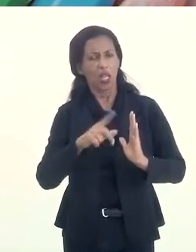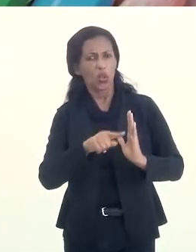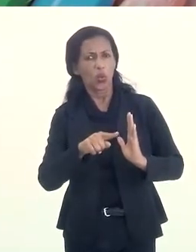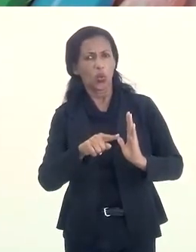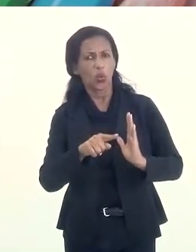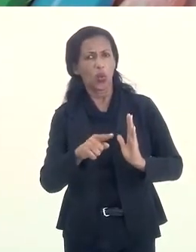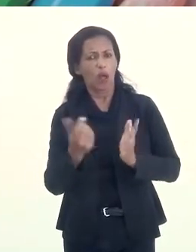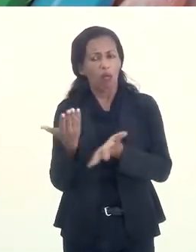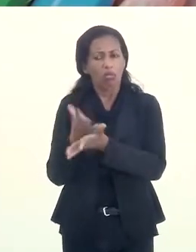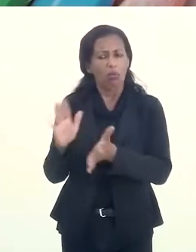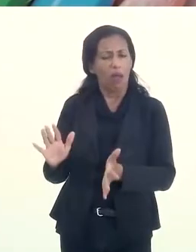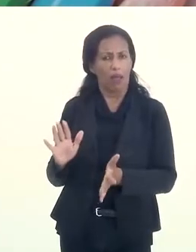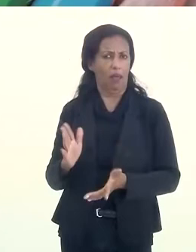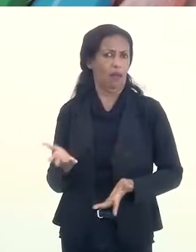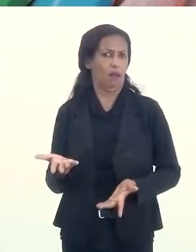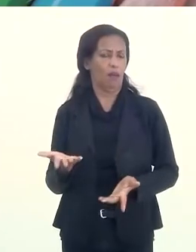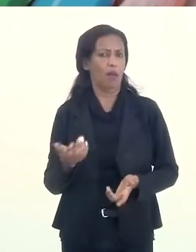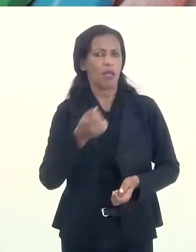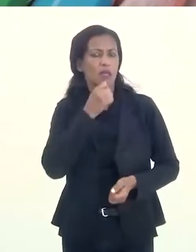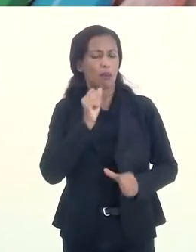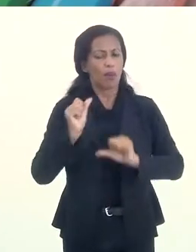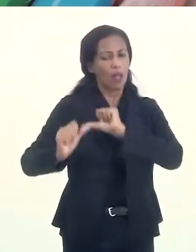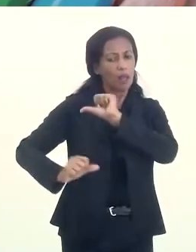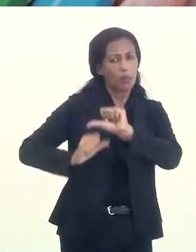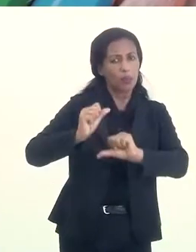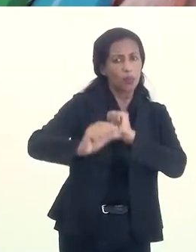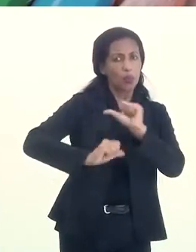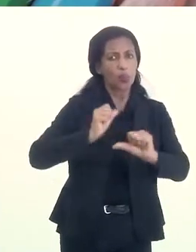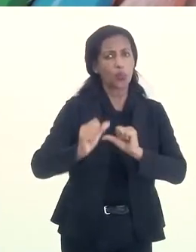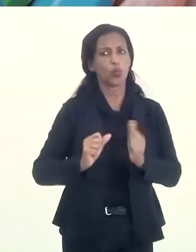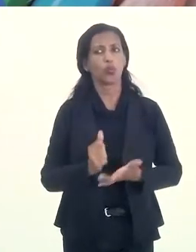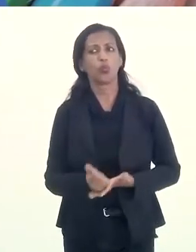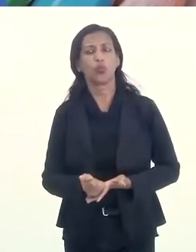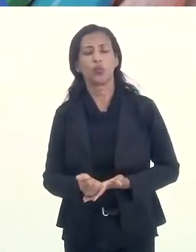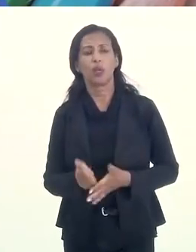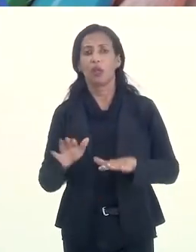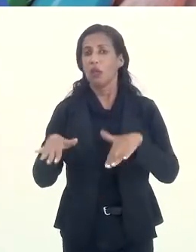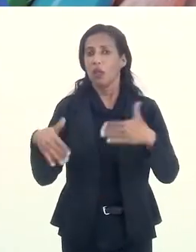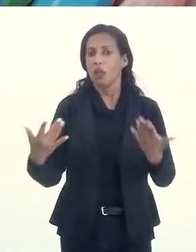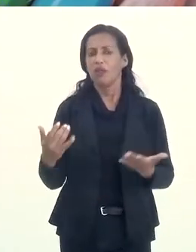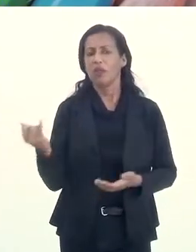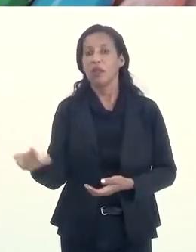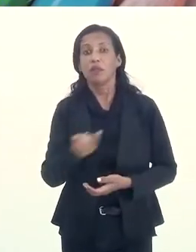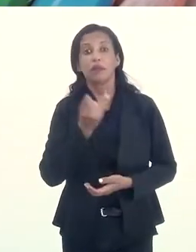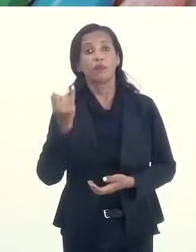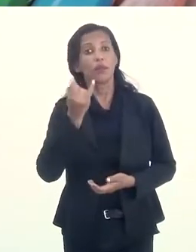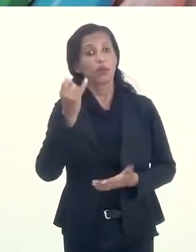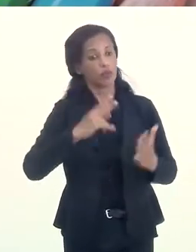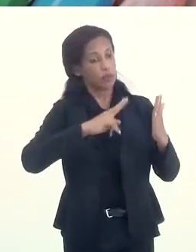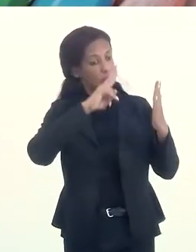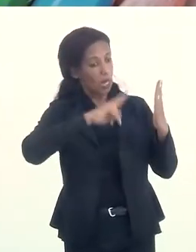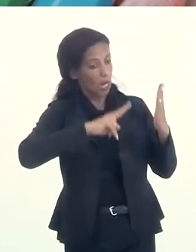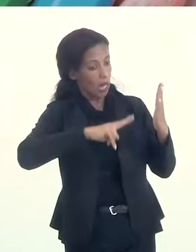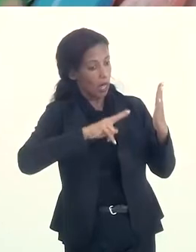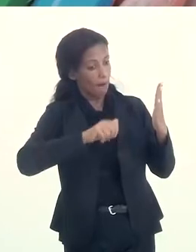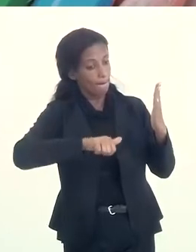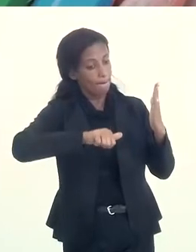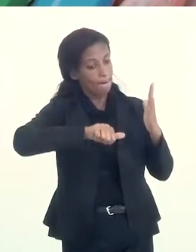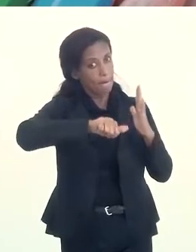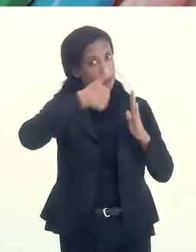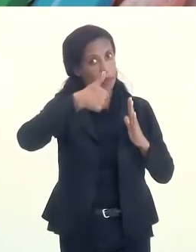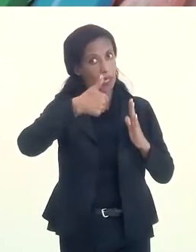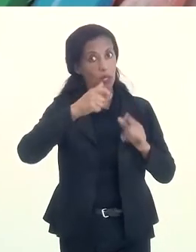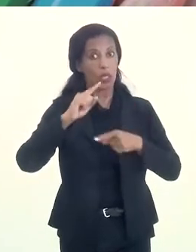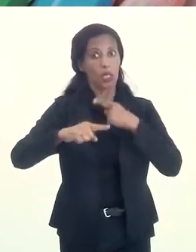não se esgota em uma vez só, que ela muda, enfim, dessa importância de você ler primeiro para